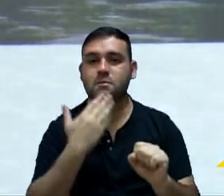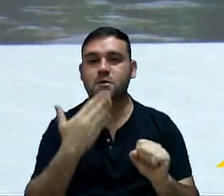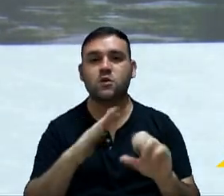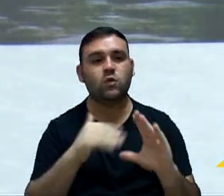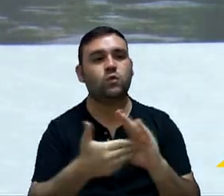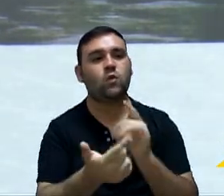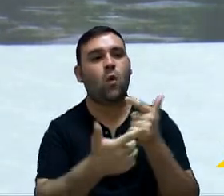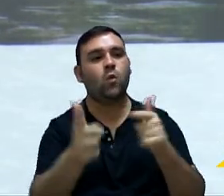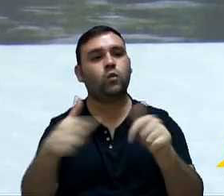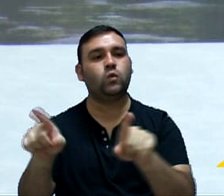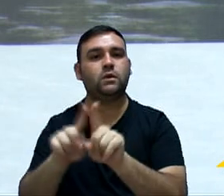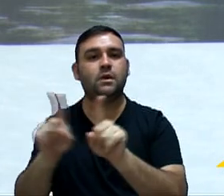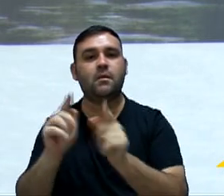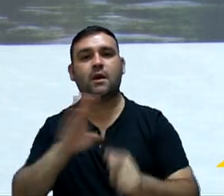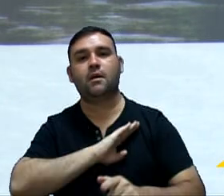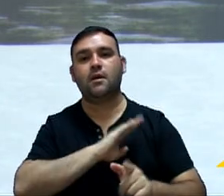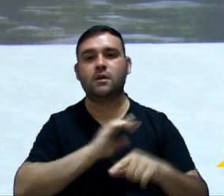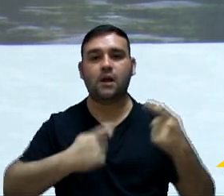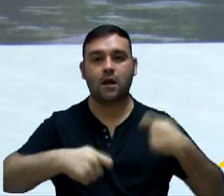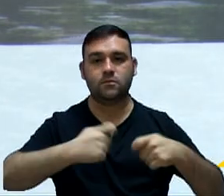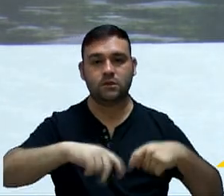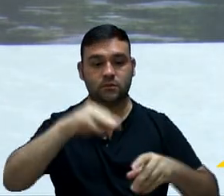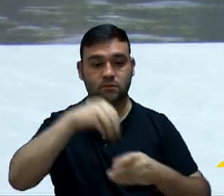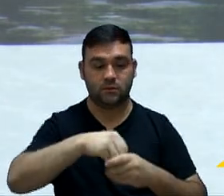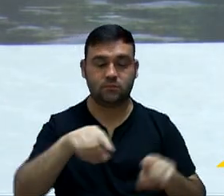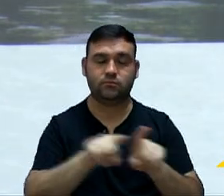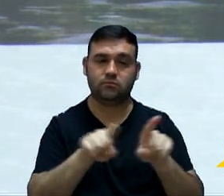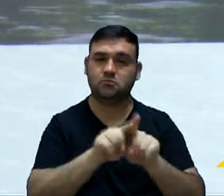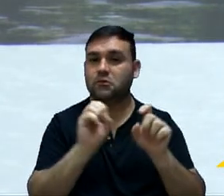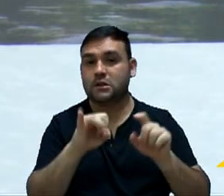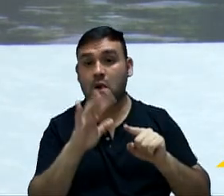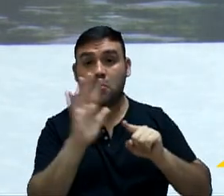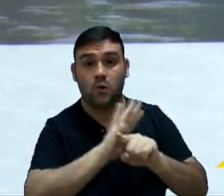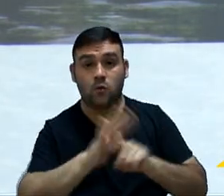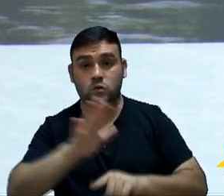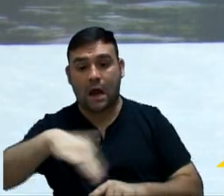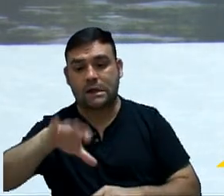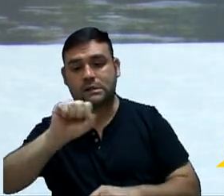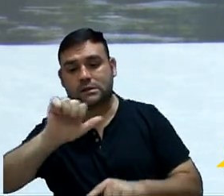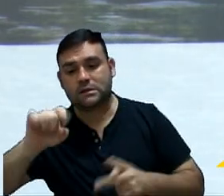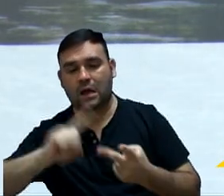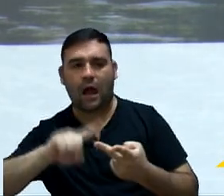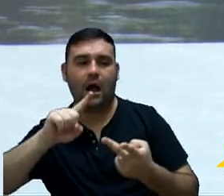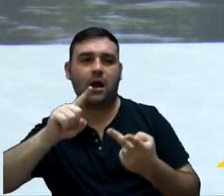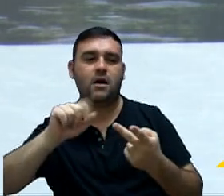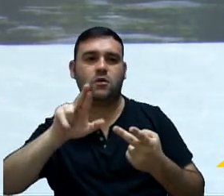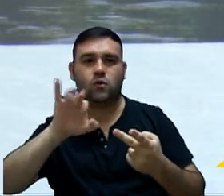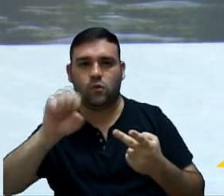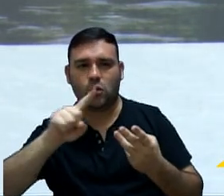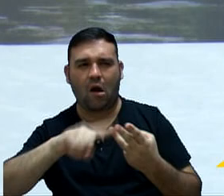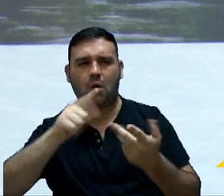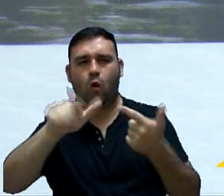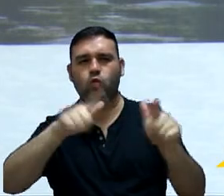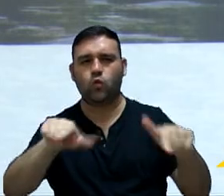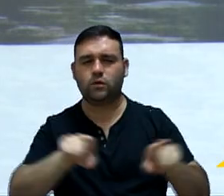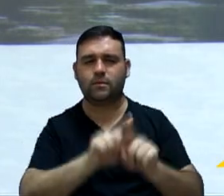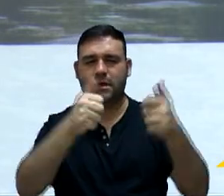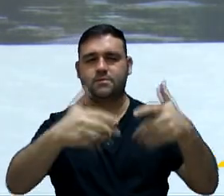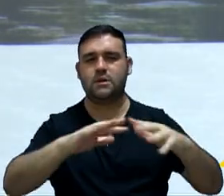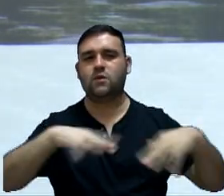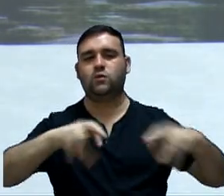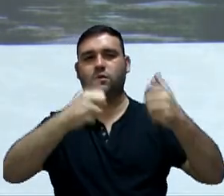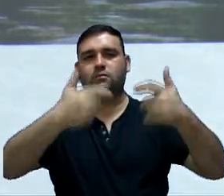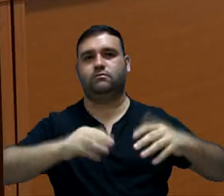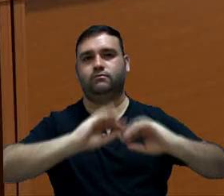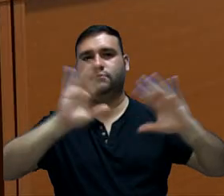aos demais colegas da administração indireta também, que, for o caso, prestar esclarecimentos para os vereadores e para os